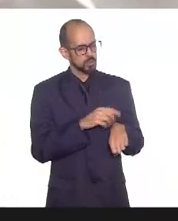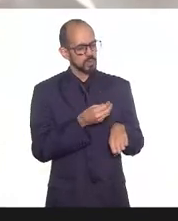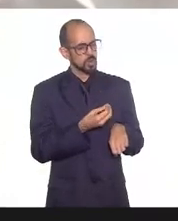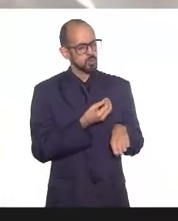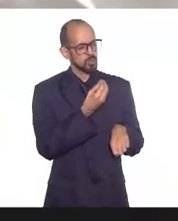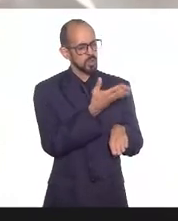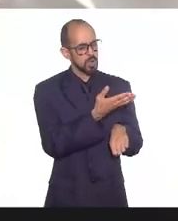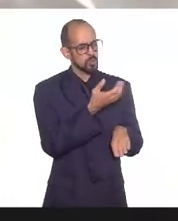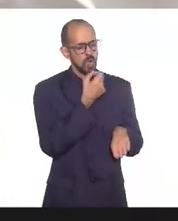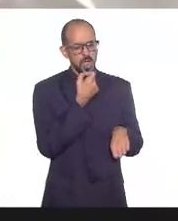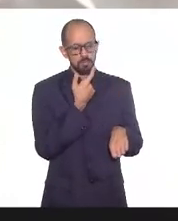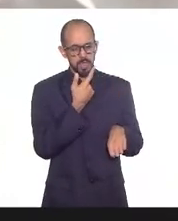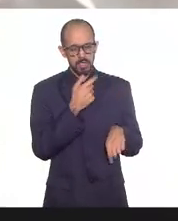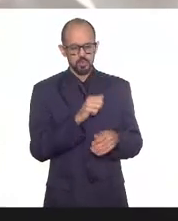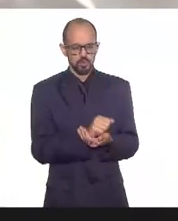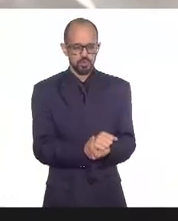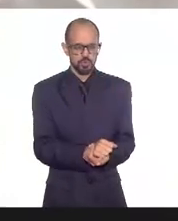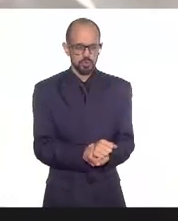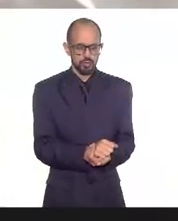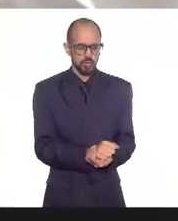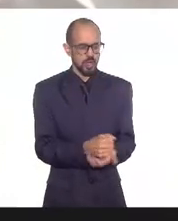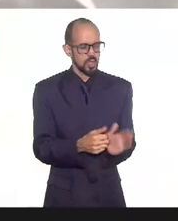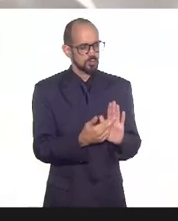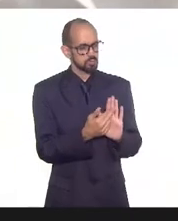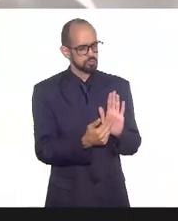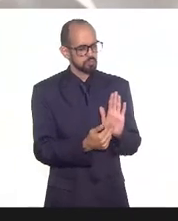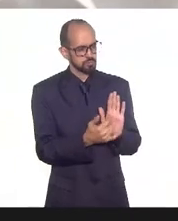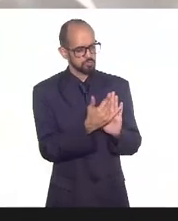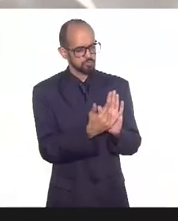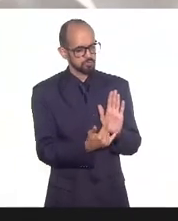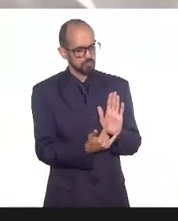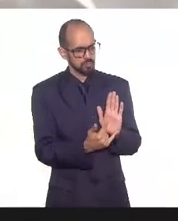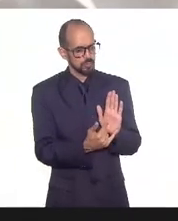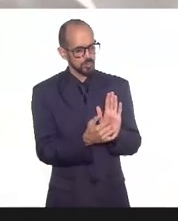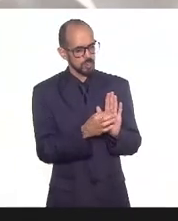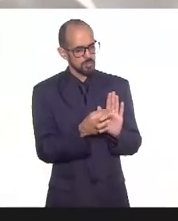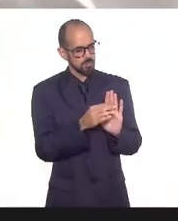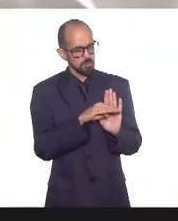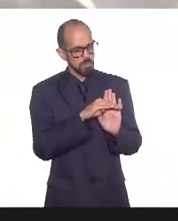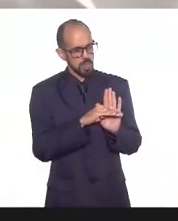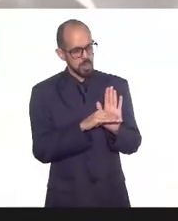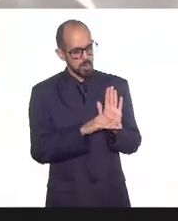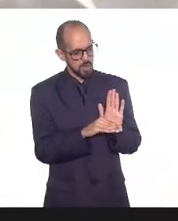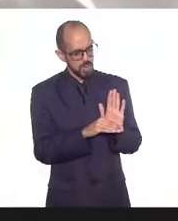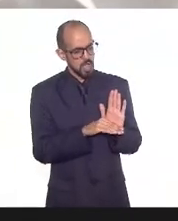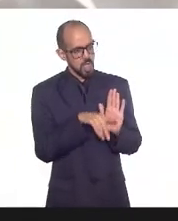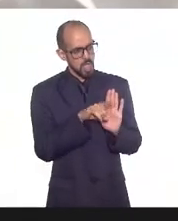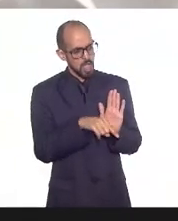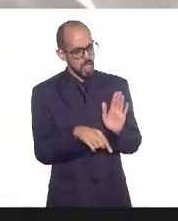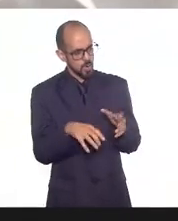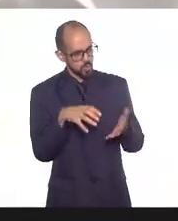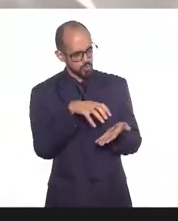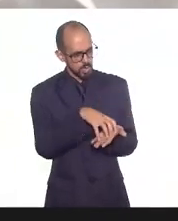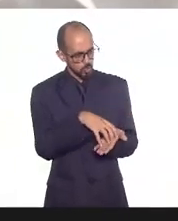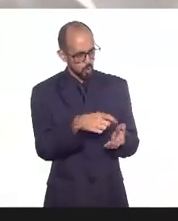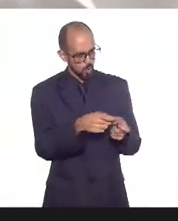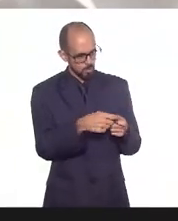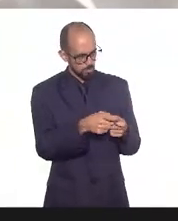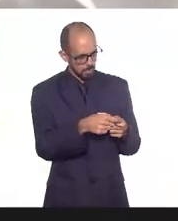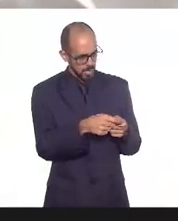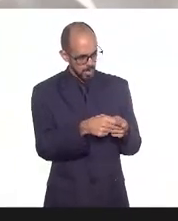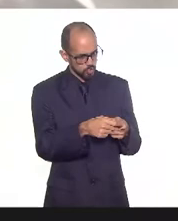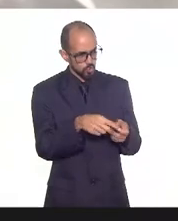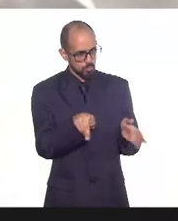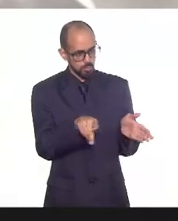se a prescrição desse medicamento é feita pela área médica que está disponível